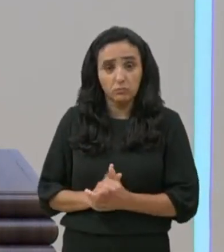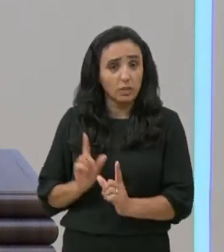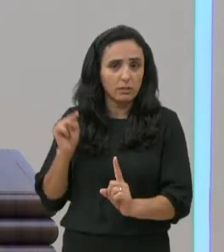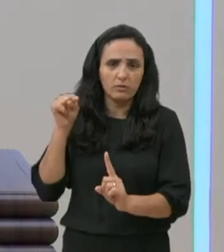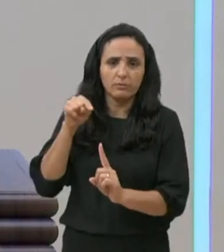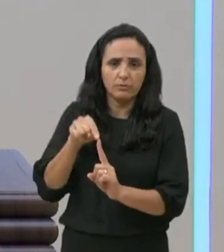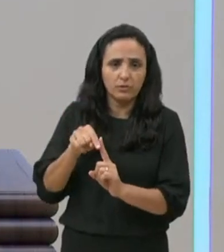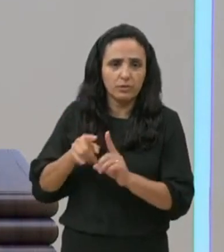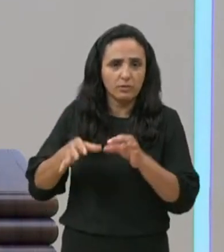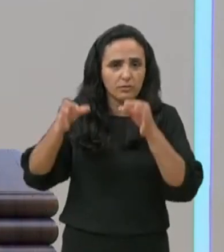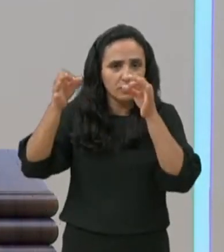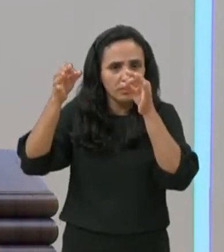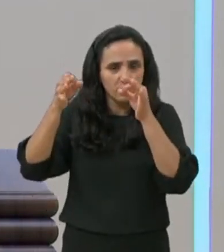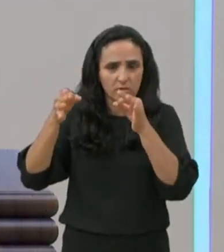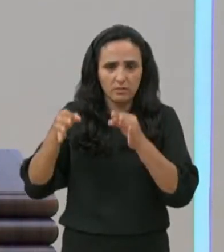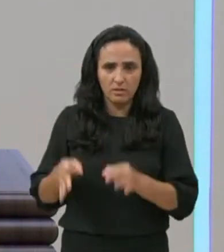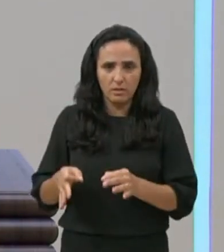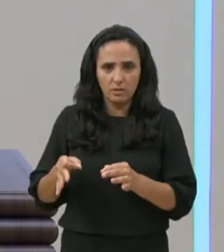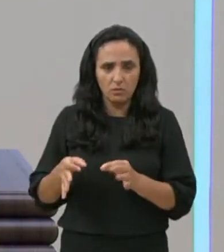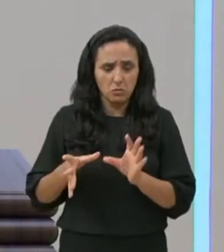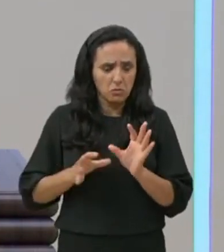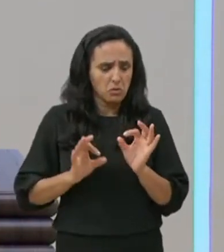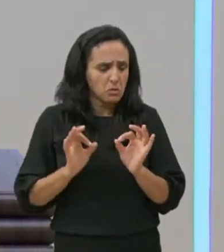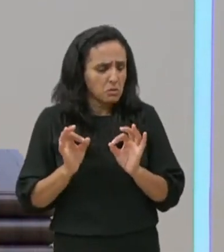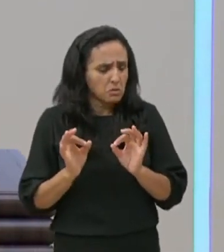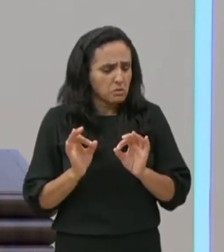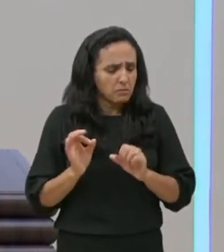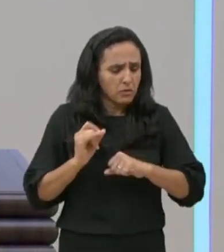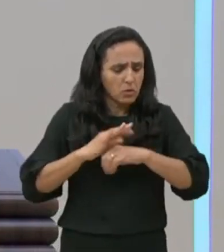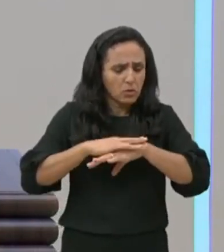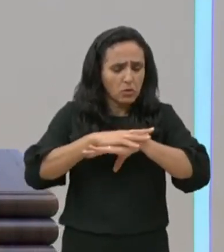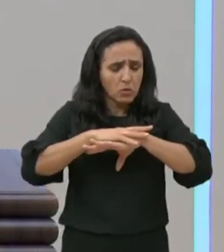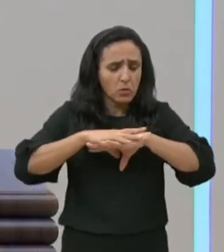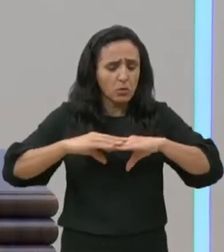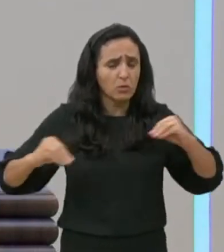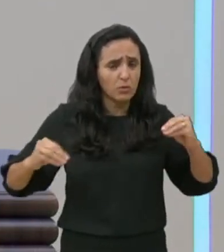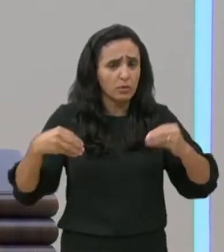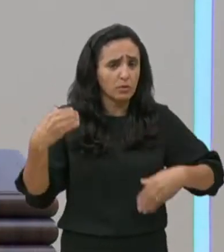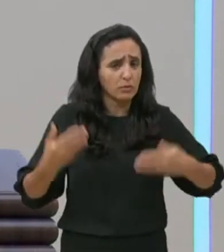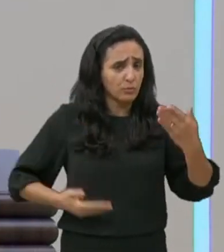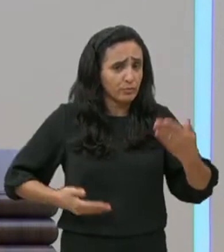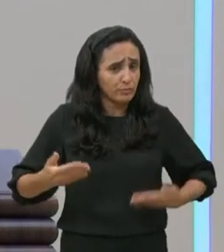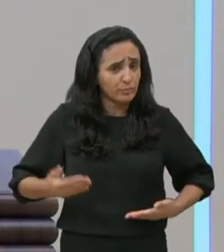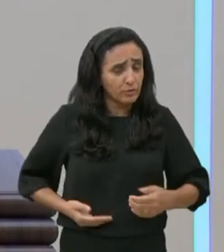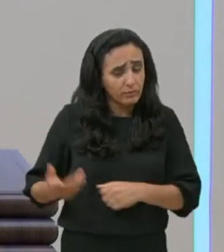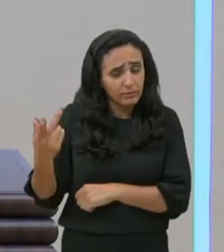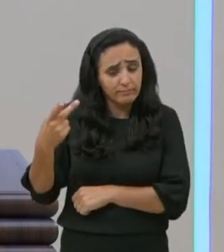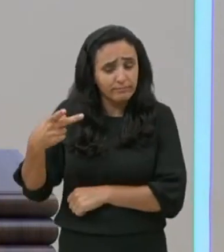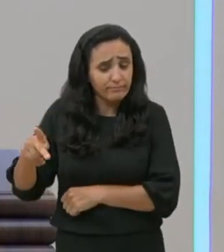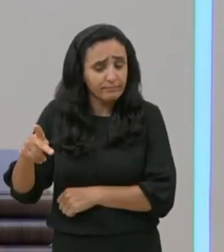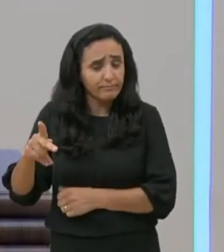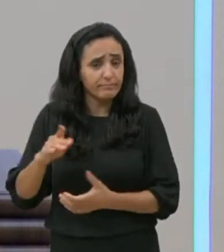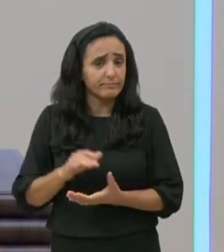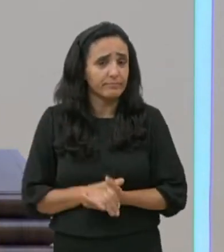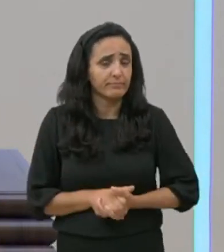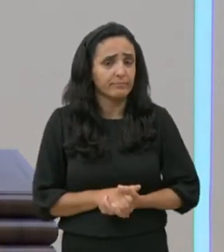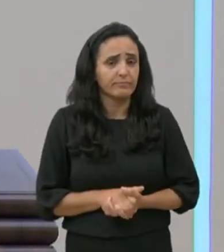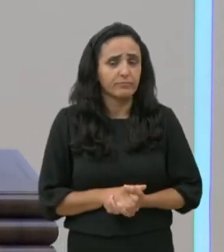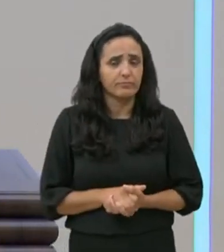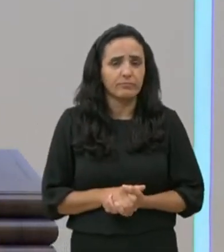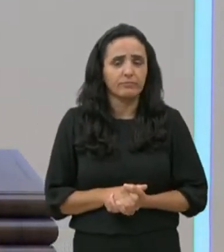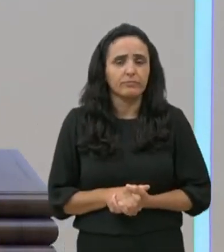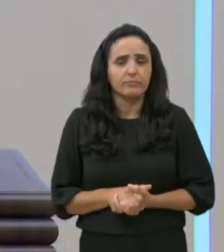objetivo, com a finalidade, de trazer cura, para o seu criado, eu quero abrir um parênteses aqui,